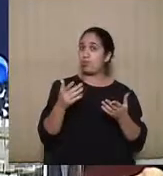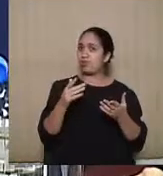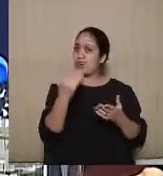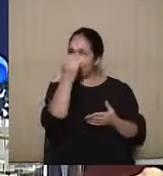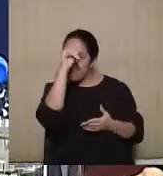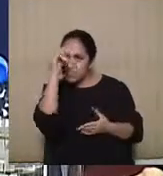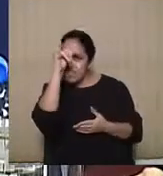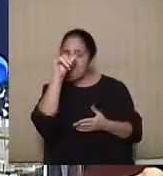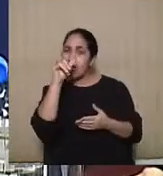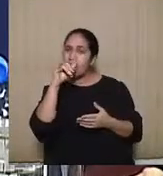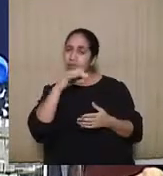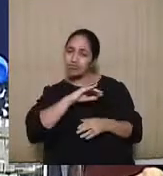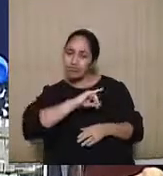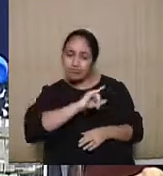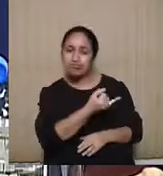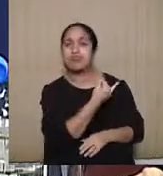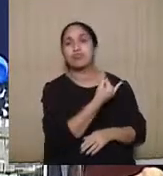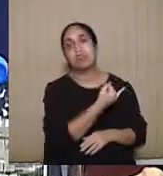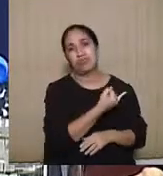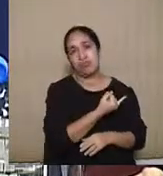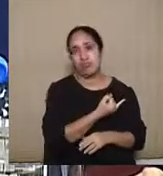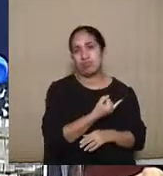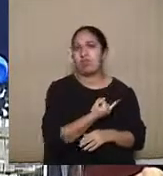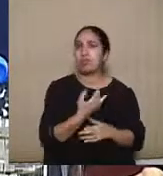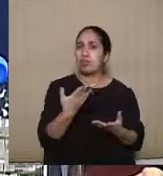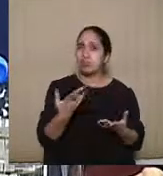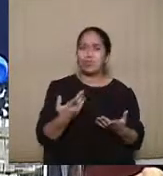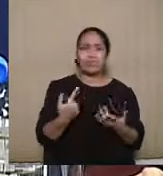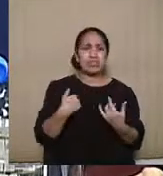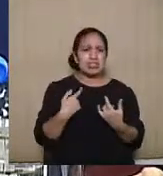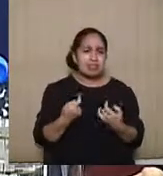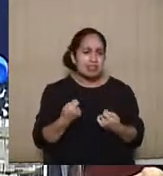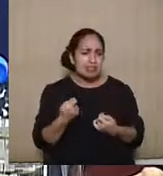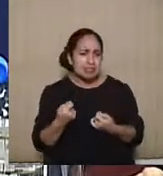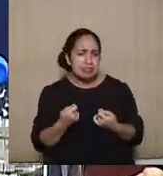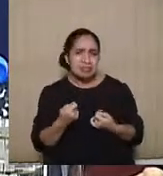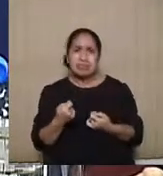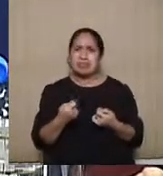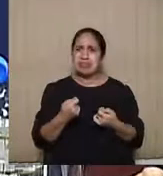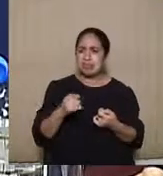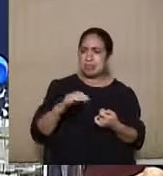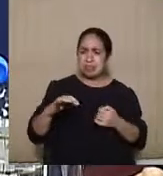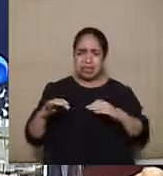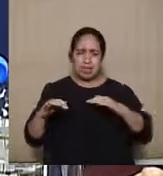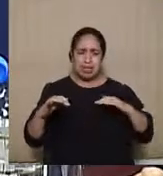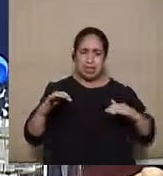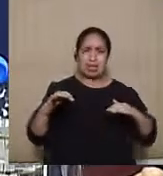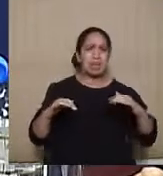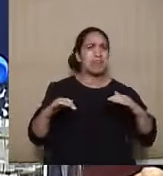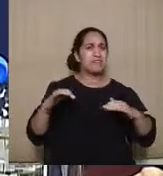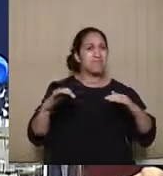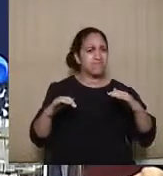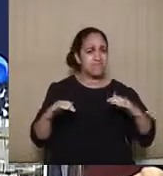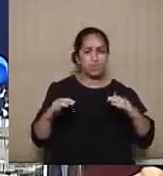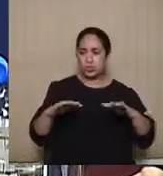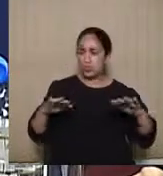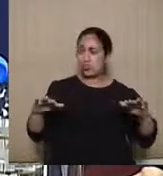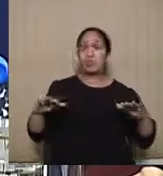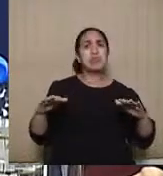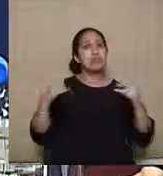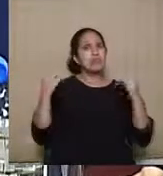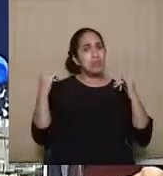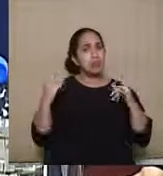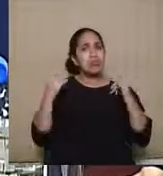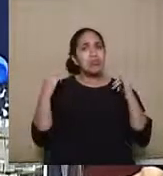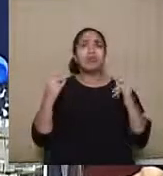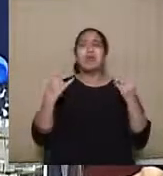então a gente vai estar sempre com essa tensão dialética entre esses dois princípios extremamente importantes, e daí a gente